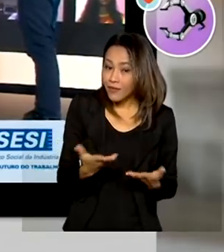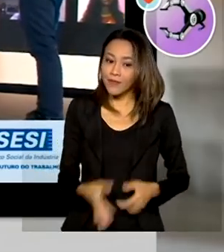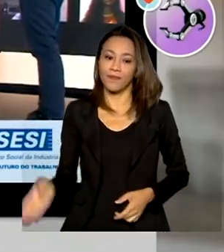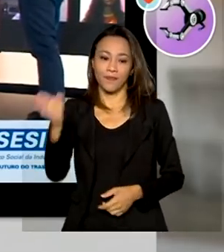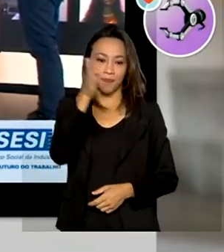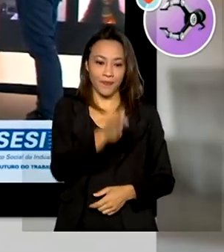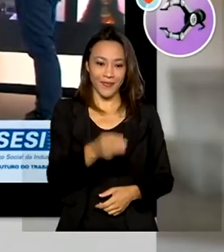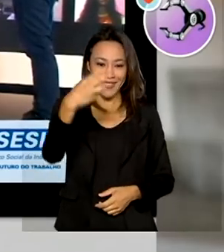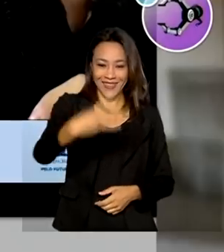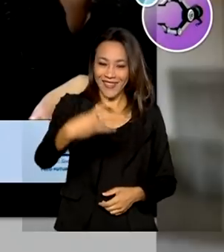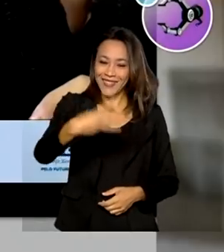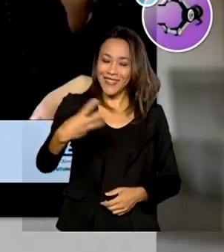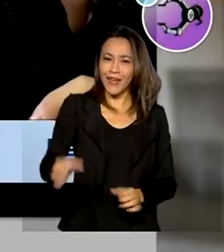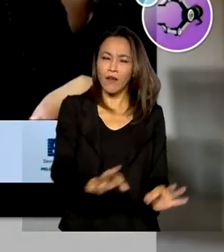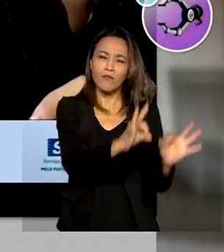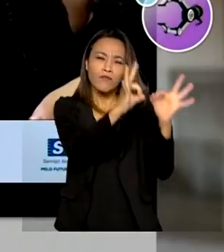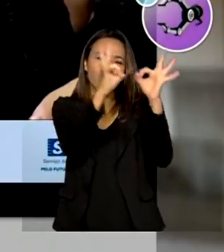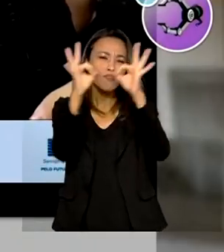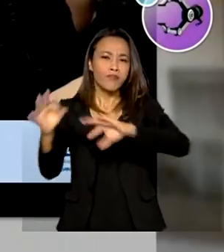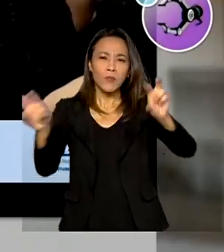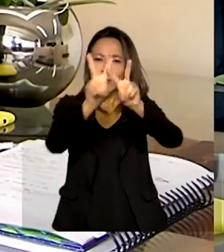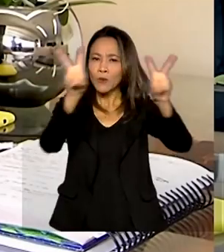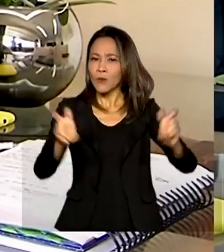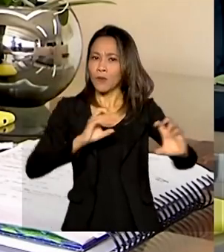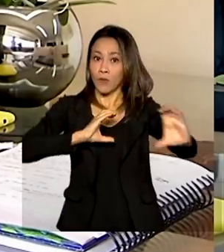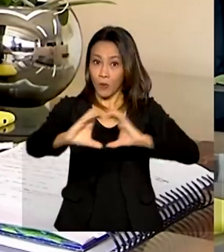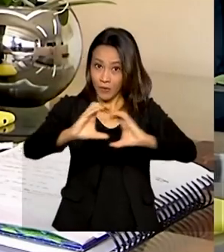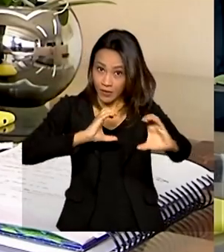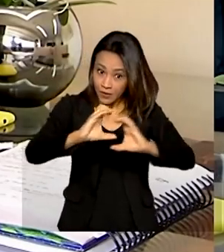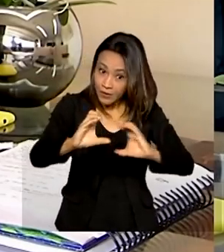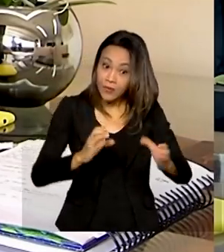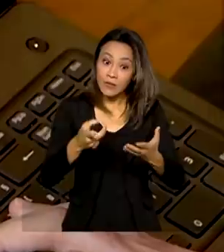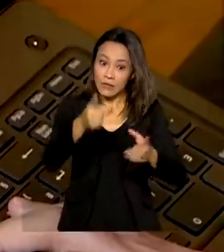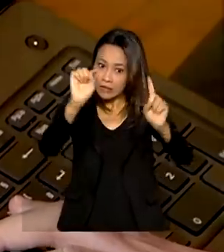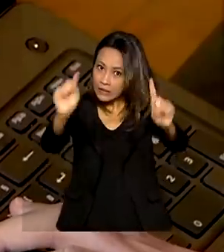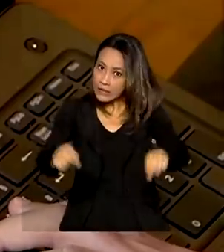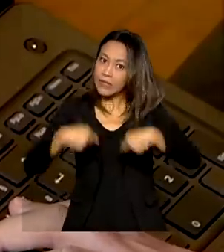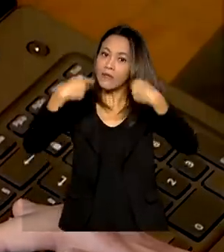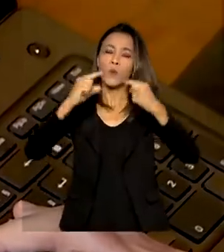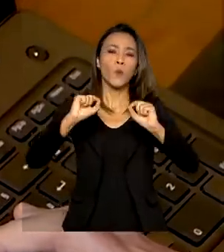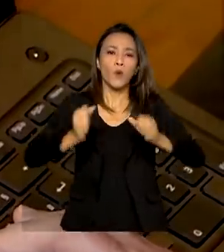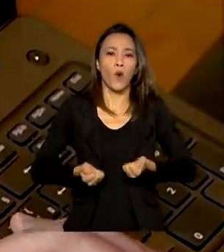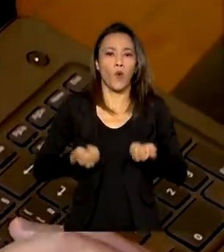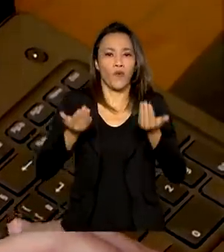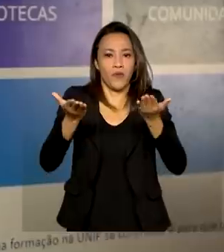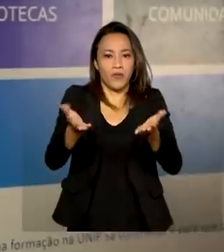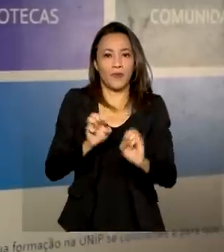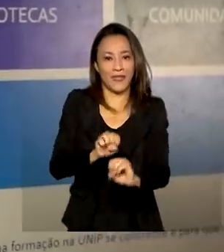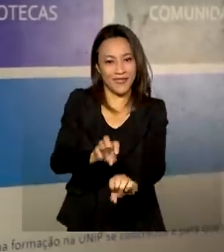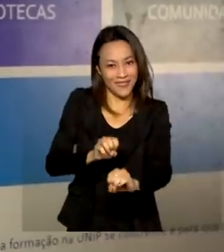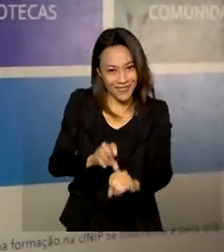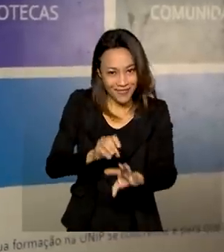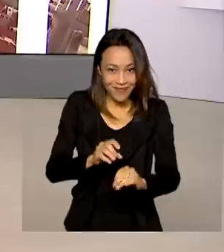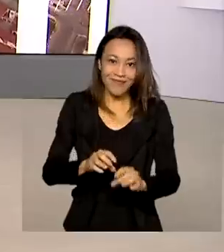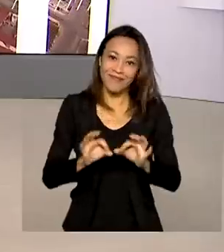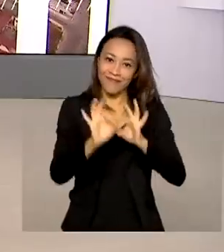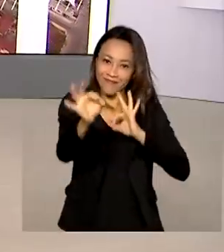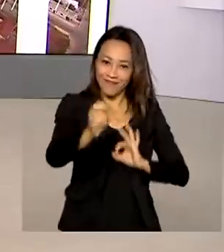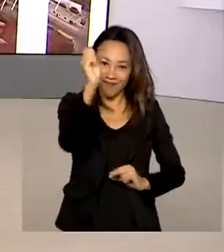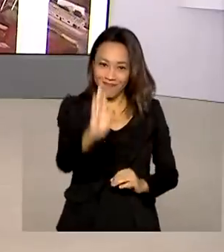terceira reportagem especial sobre as telecomunicações, você vai ver o desafio de oferecer ensino à distância no país.